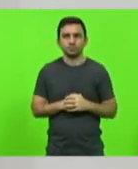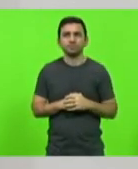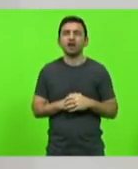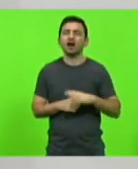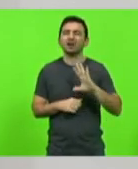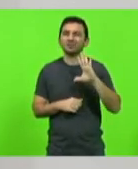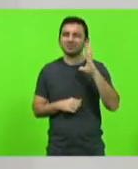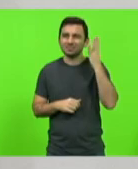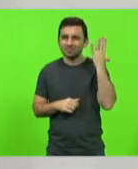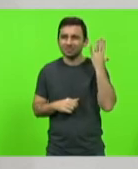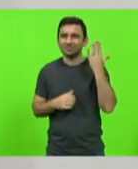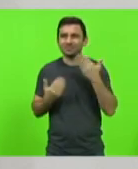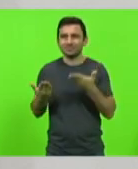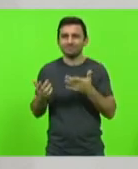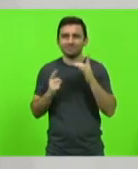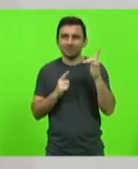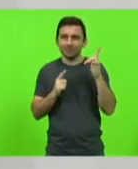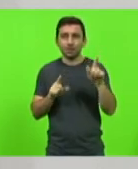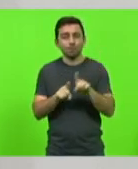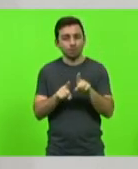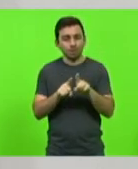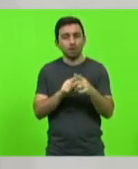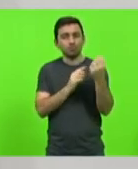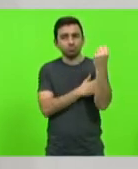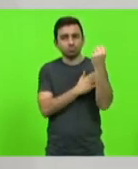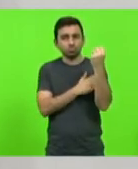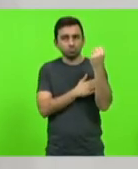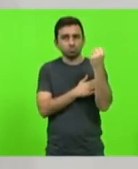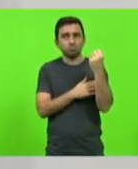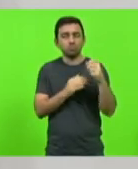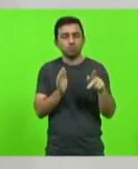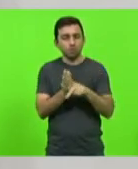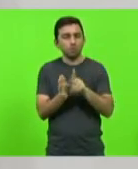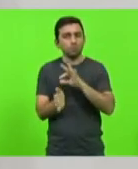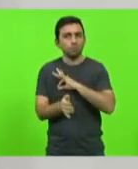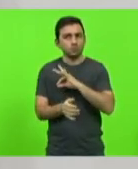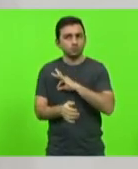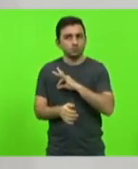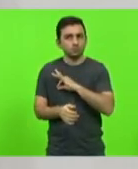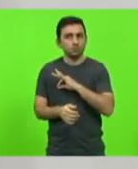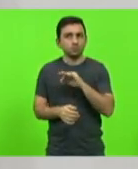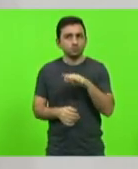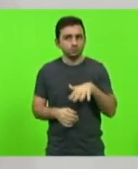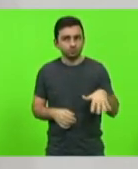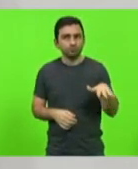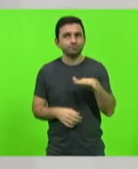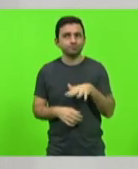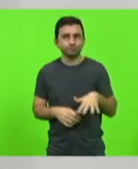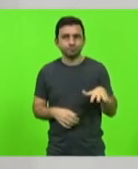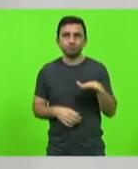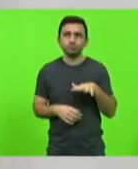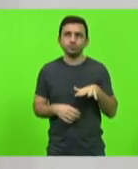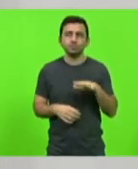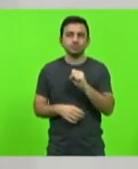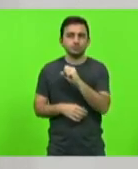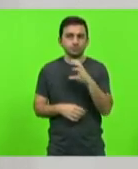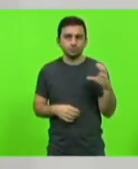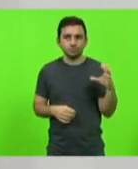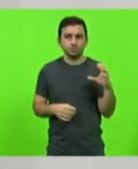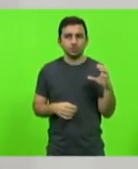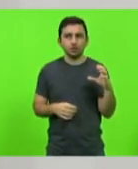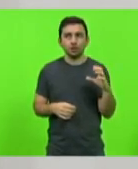acontecendo e o uso da força por parte da Guarda Municipal e também por parte da própria Polícia Militar de Santa Catarina para